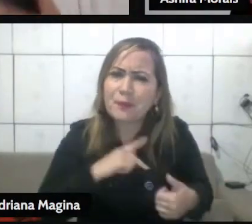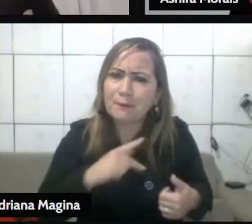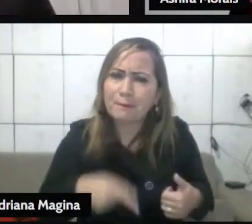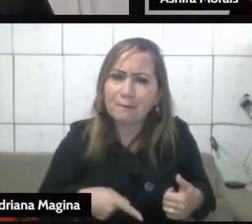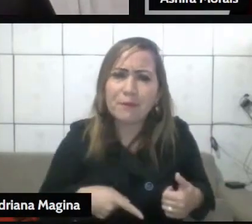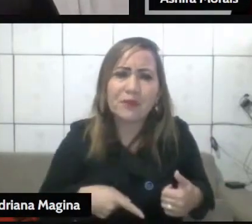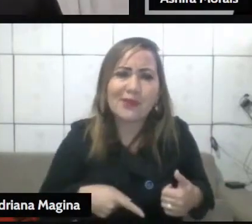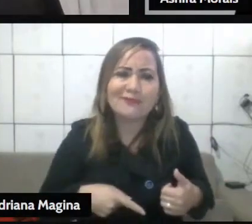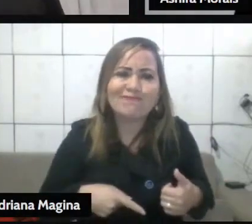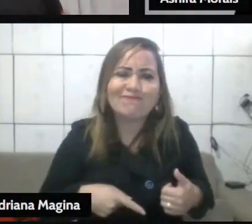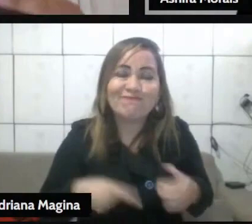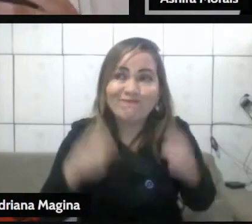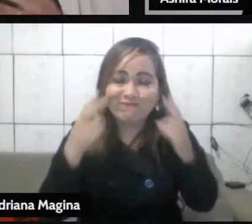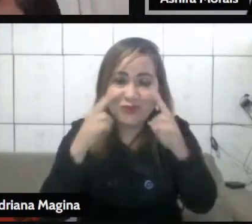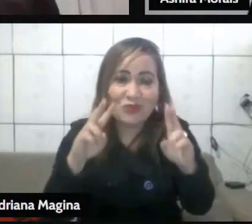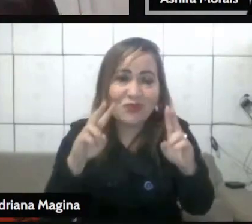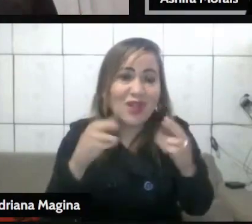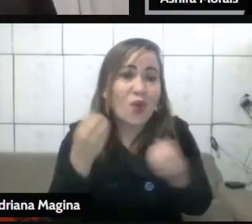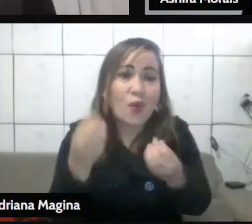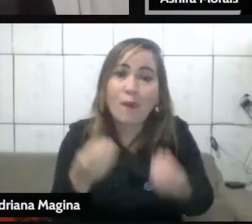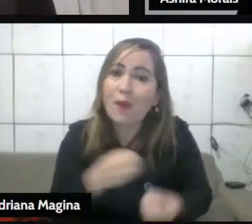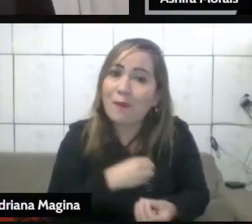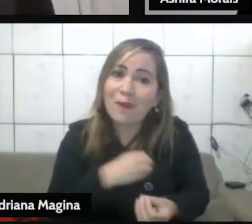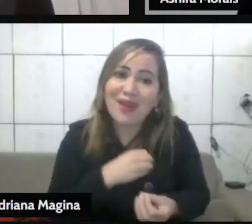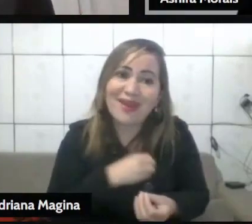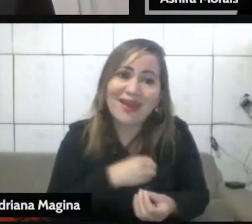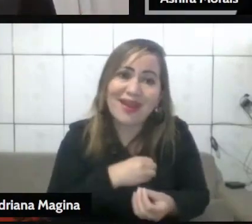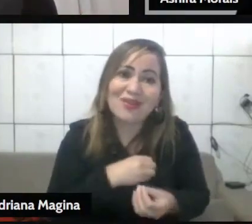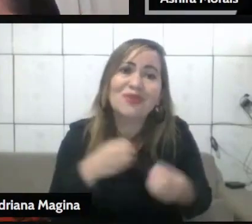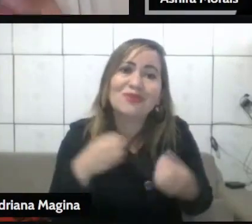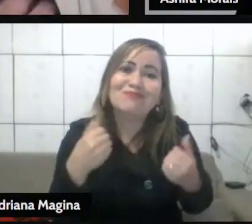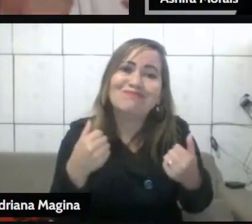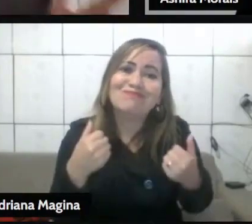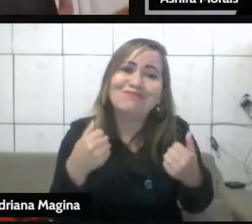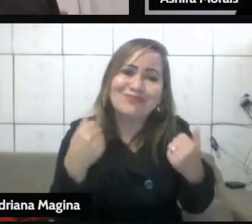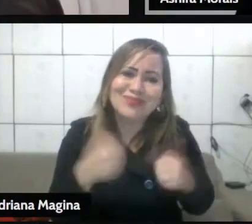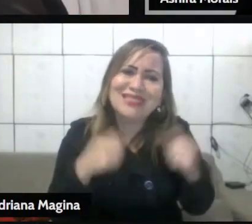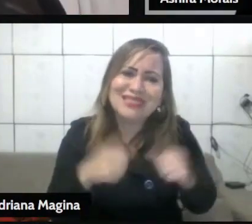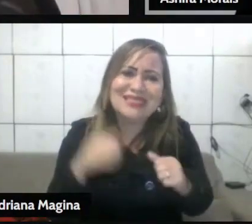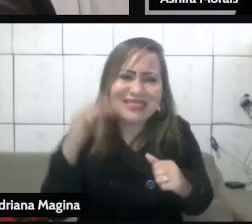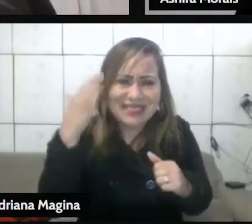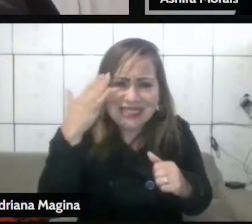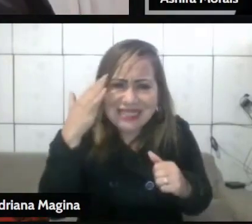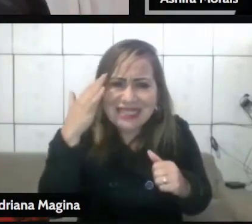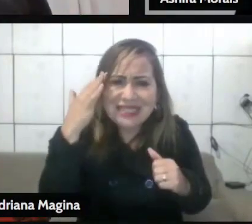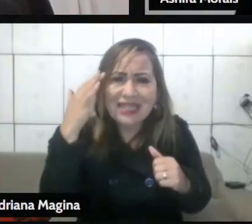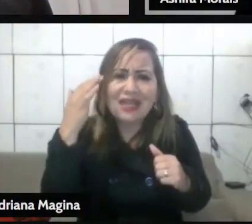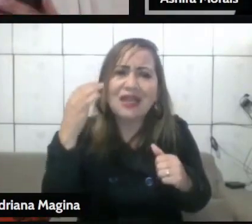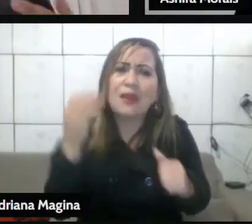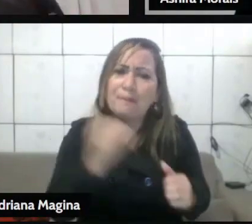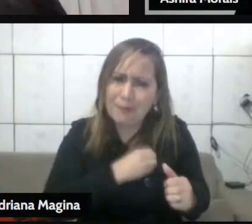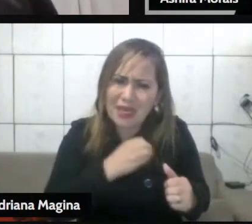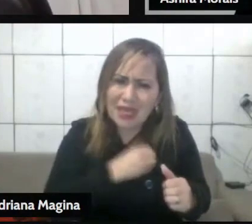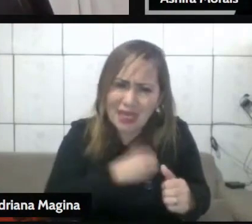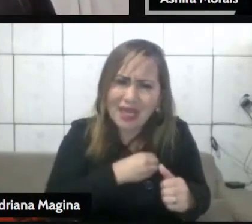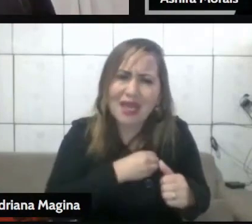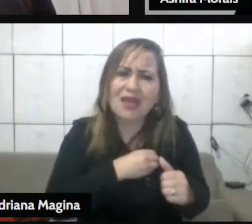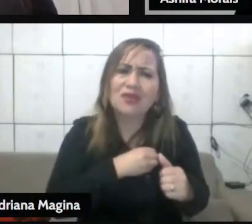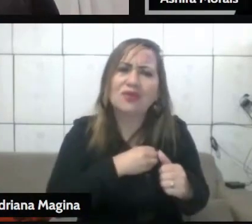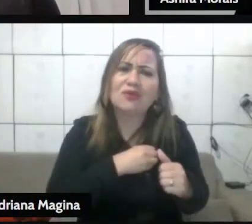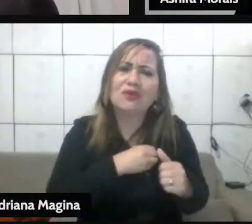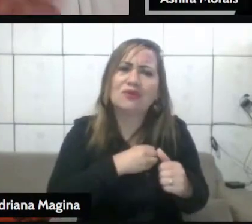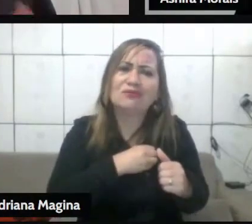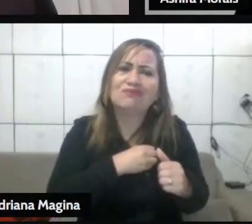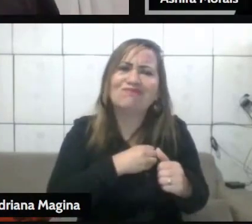resistindo aos dítames de Deus de entender que aquilo deve ser negado como as outras coisas que ela nega. Ela está se entregando a Deus